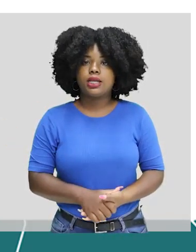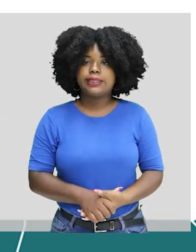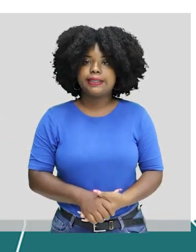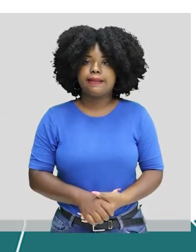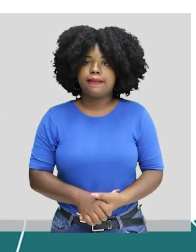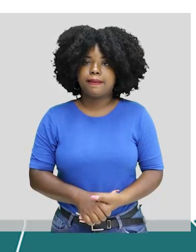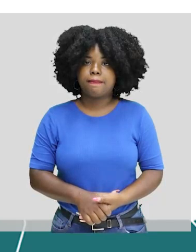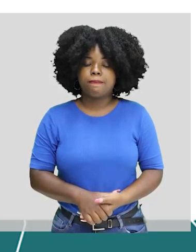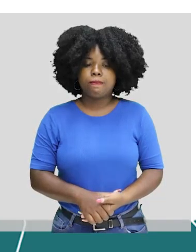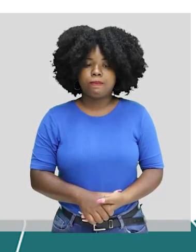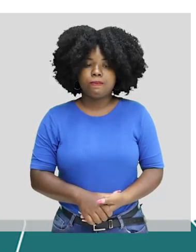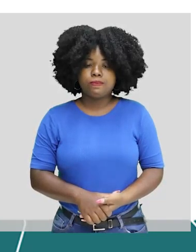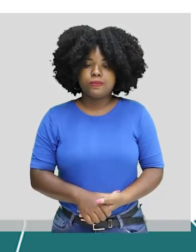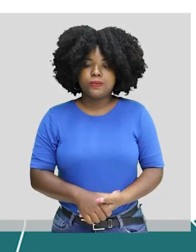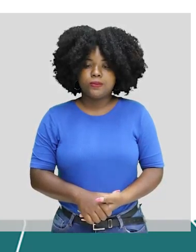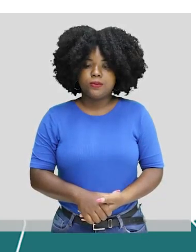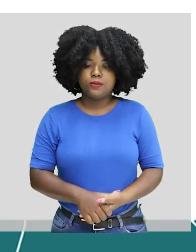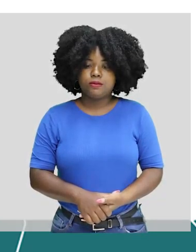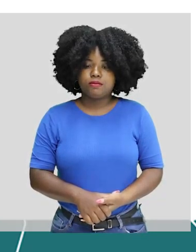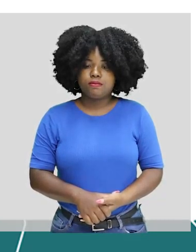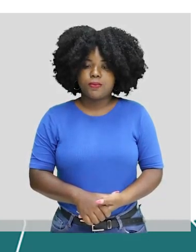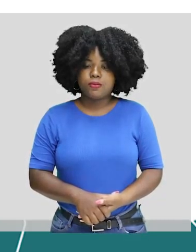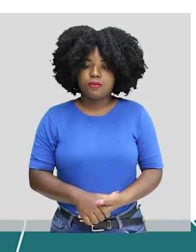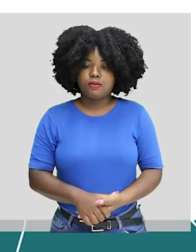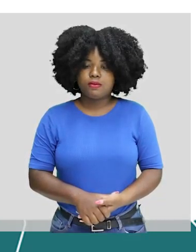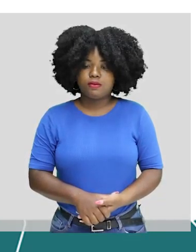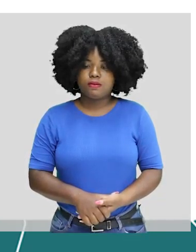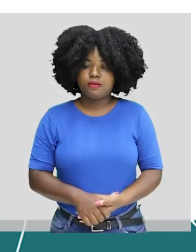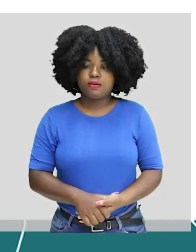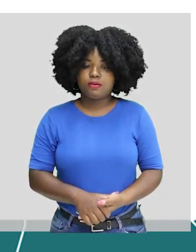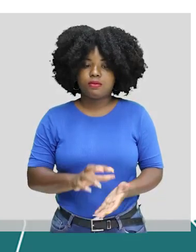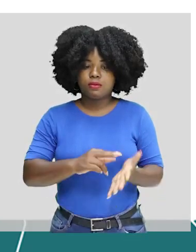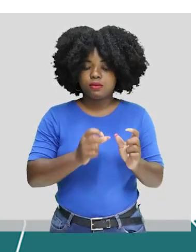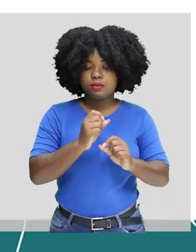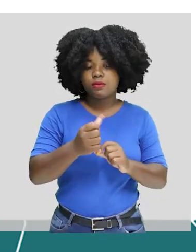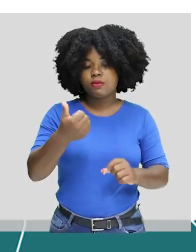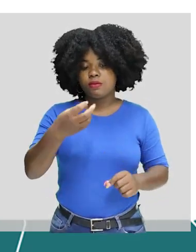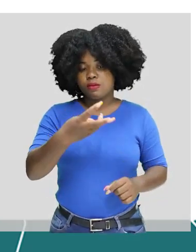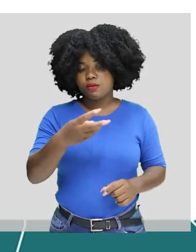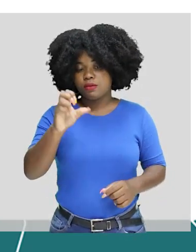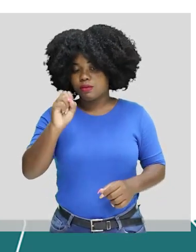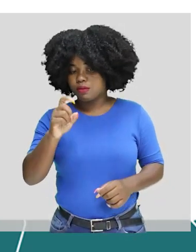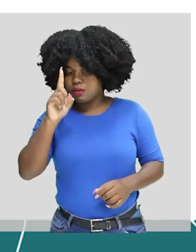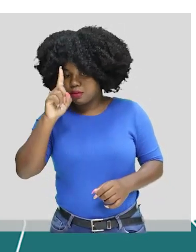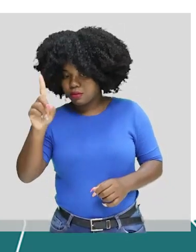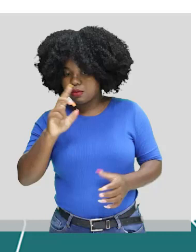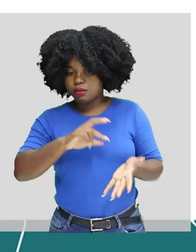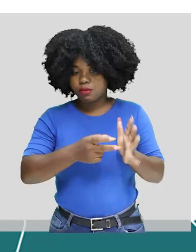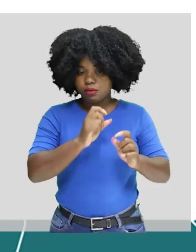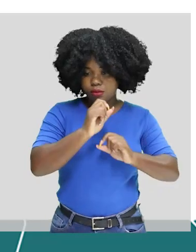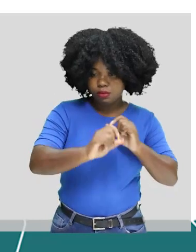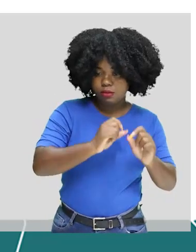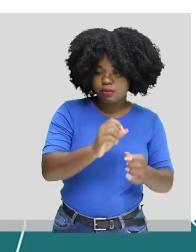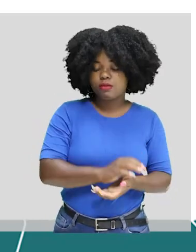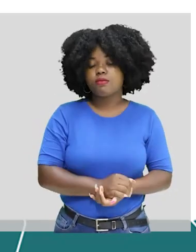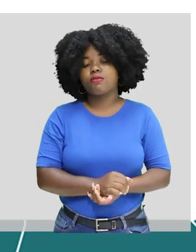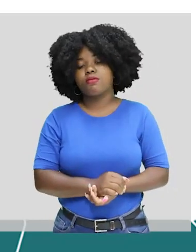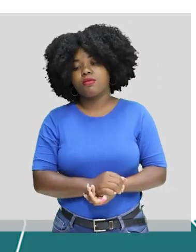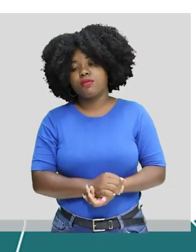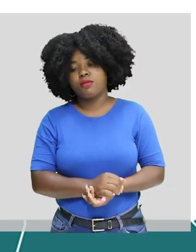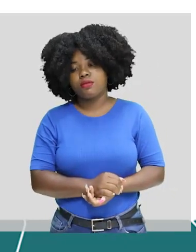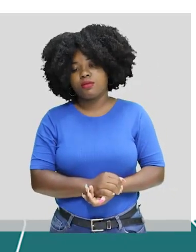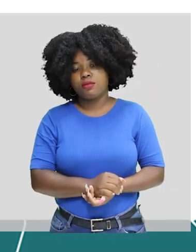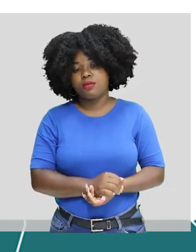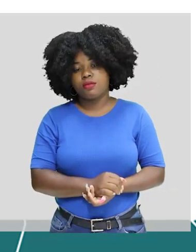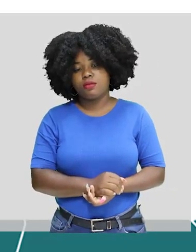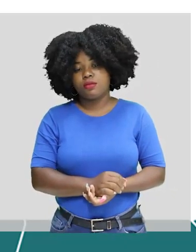-vida de 138 dias, certo? Isso quer dizer o quê? Que após 138 dias, a quantidade